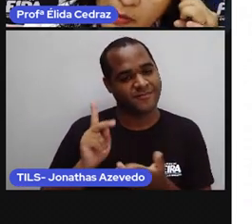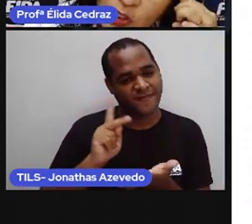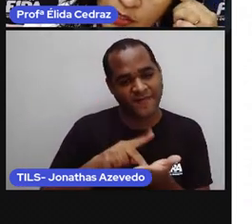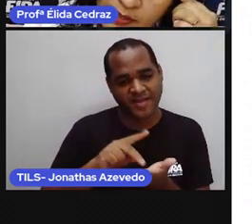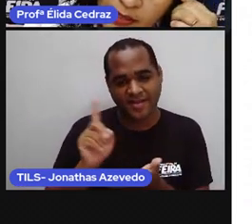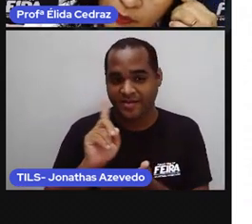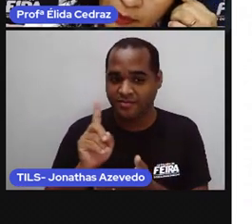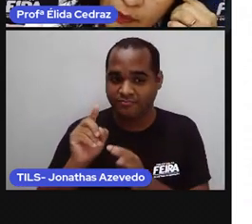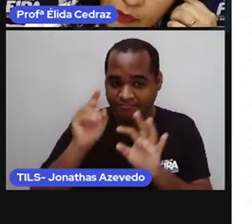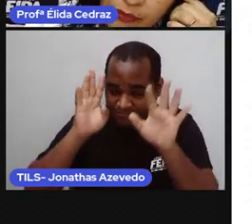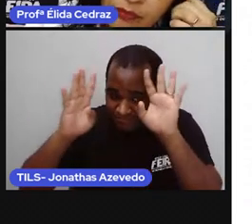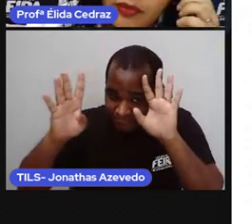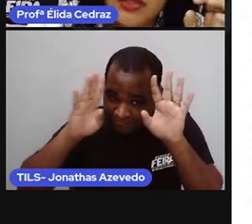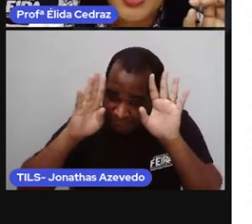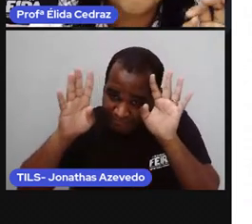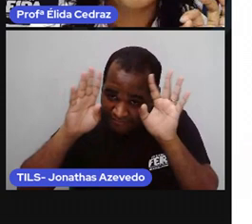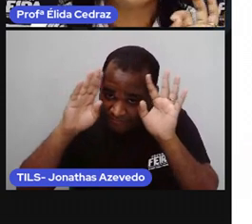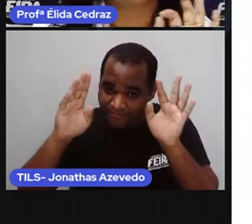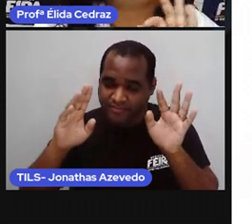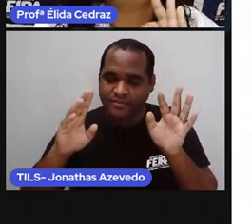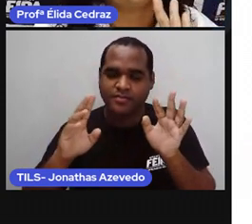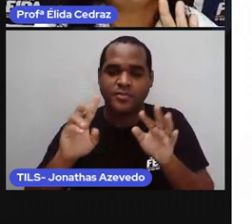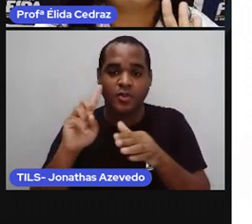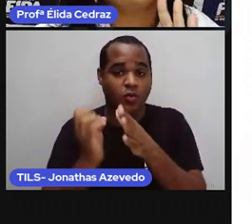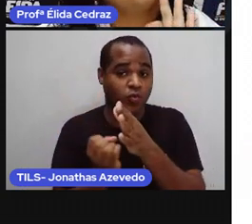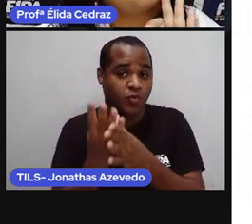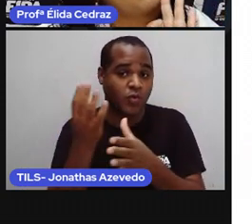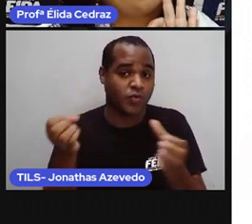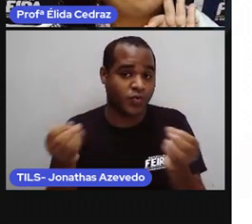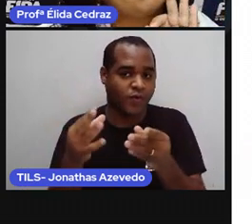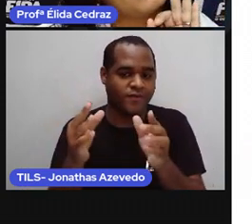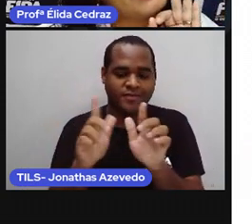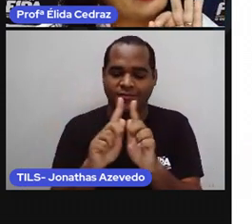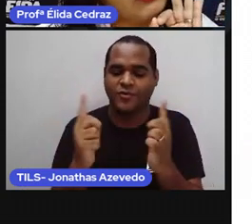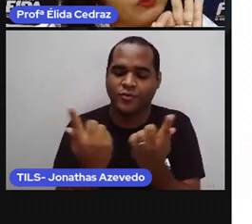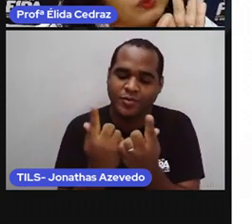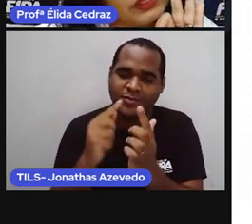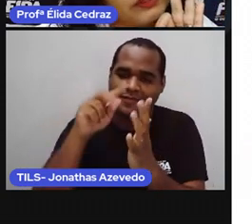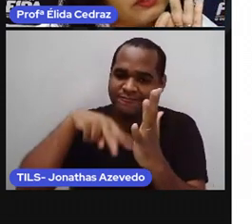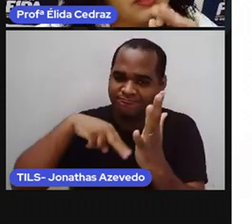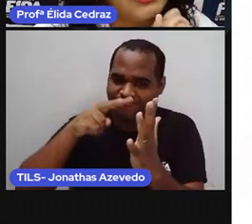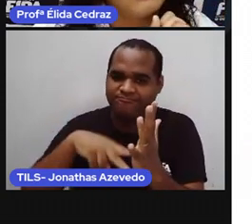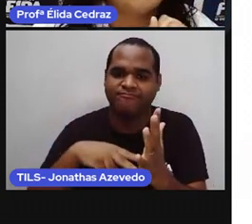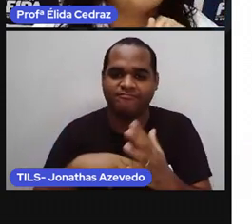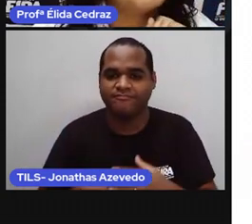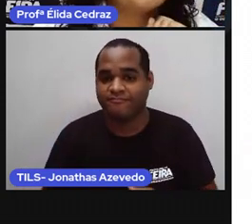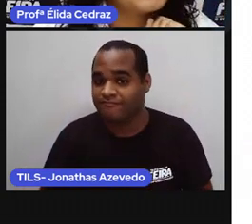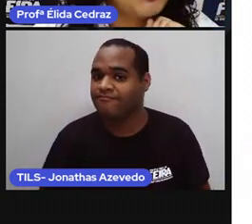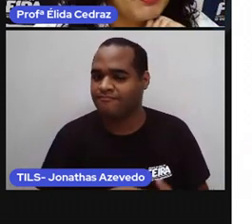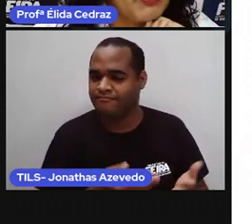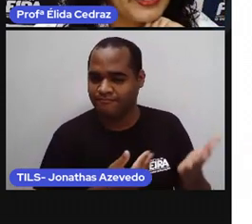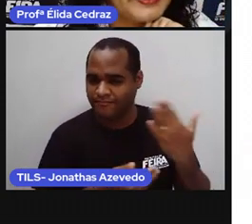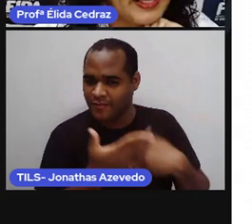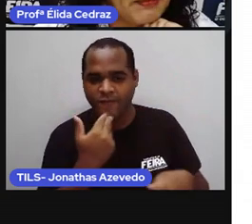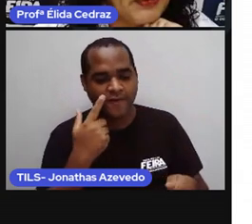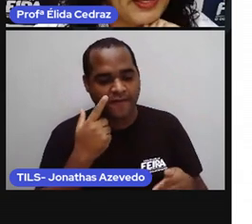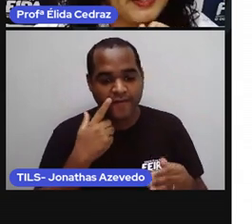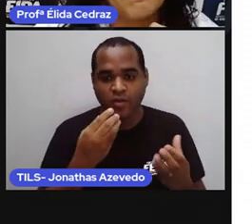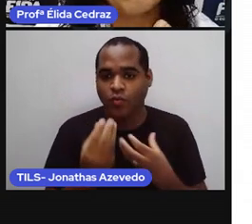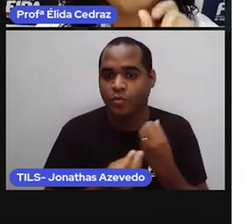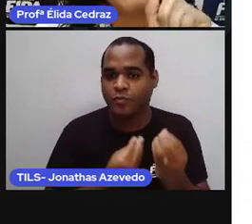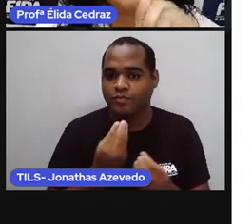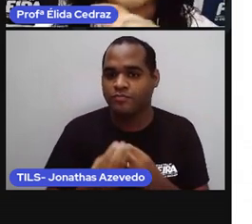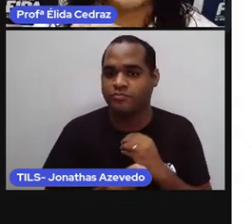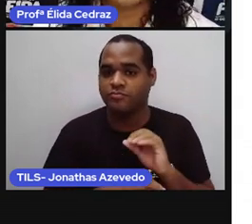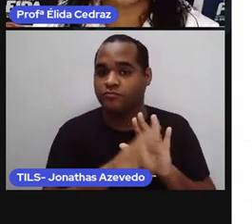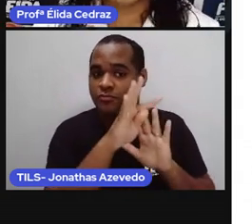usando a imaginação tá bom para inauguração do clubinho da leitura vamos comemorar sabe o que